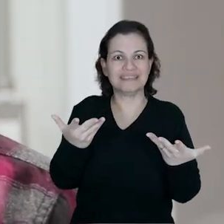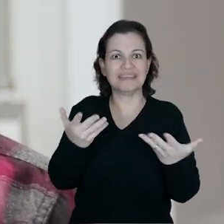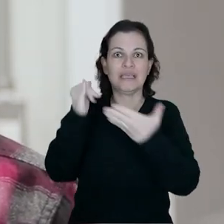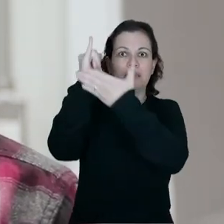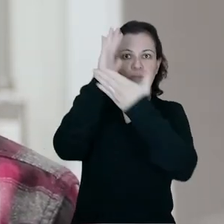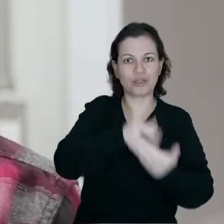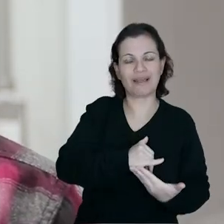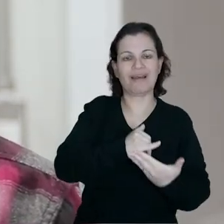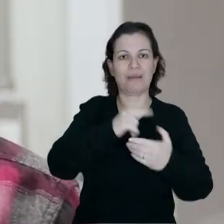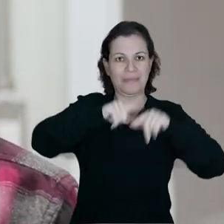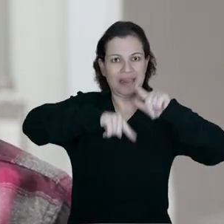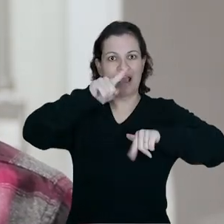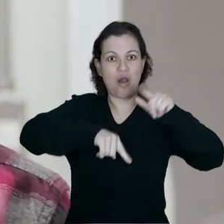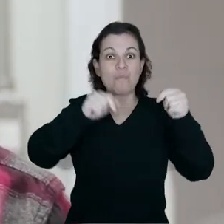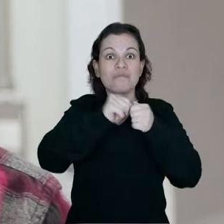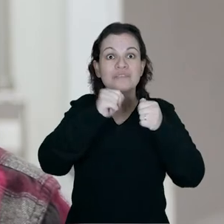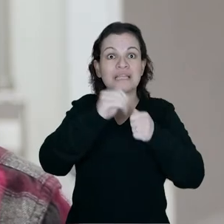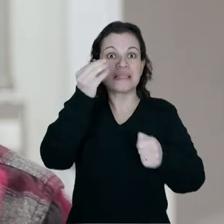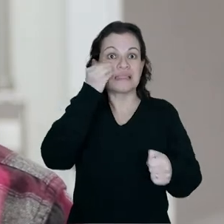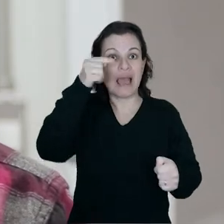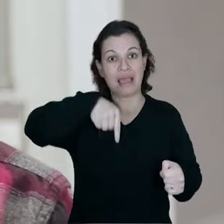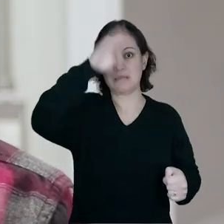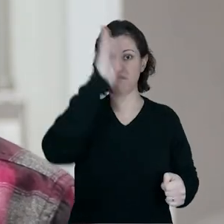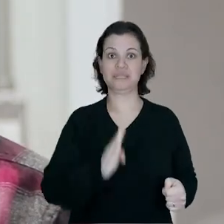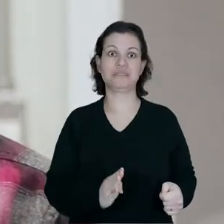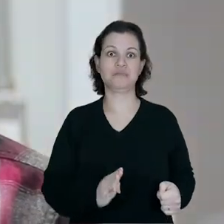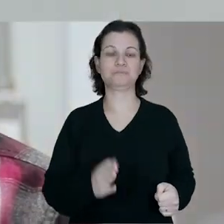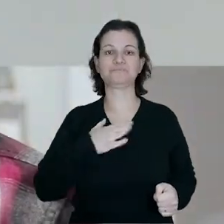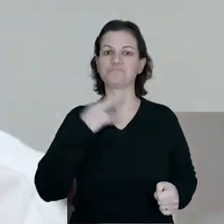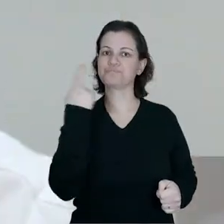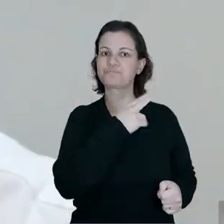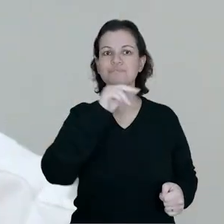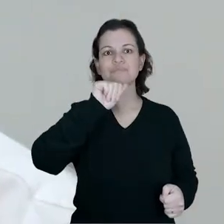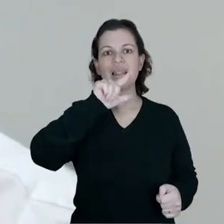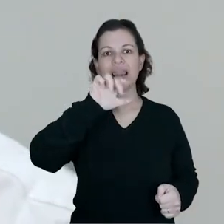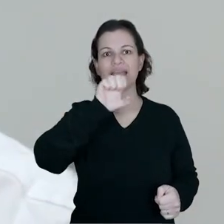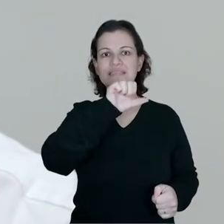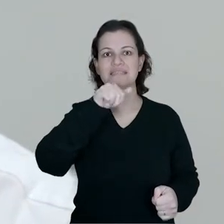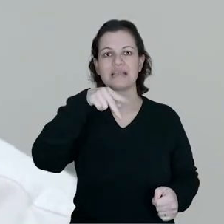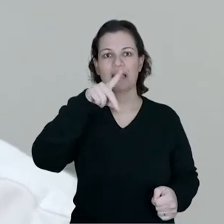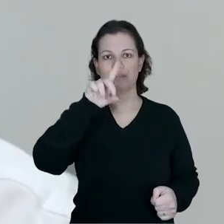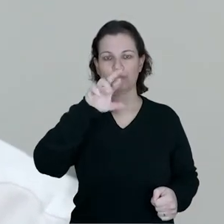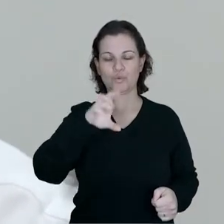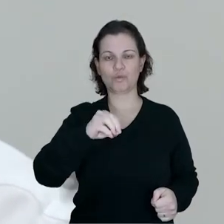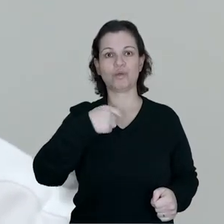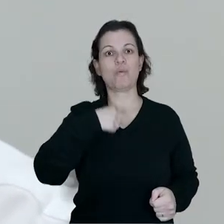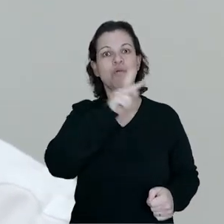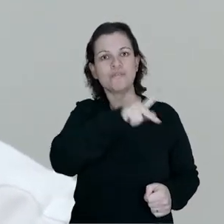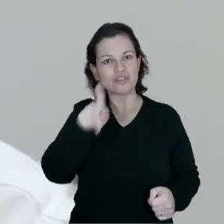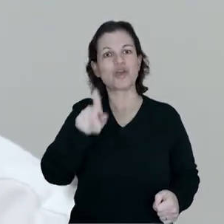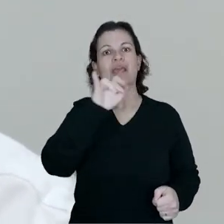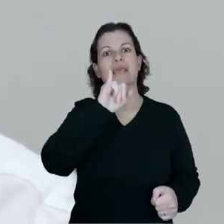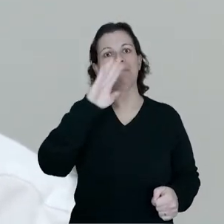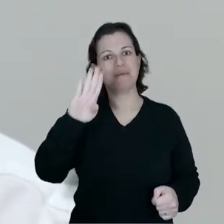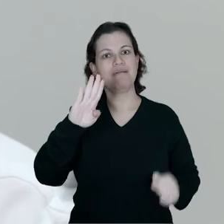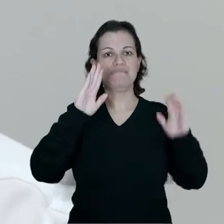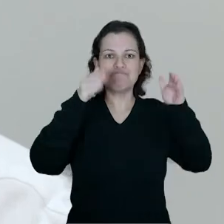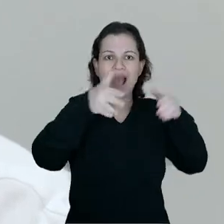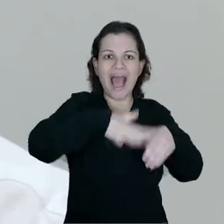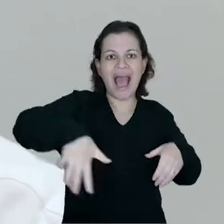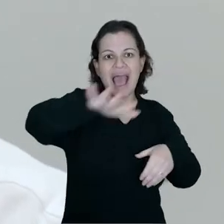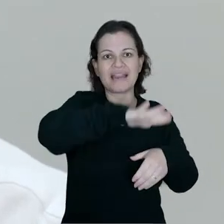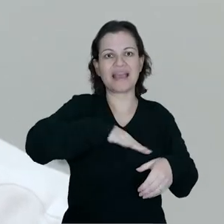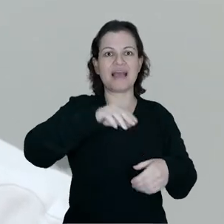importar esses insumos para fazer os testes aqui no Brasil. Meu nome é Alessandro Farias e sou professor do Instituto de Biologia, mais